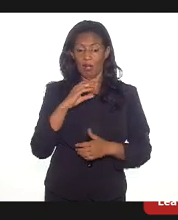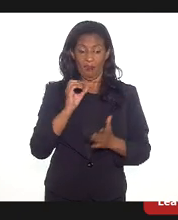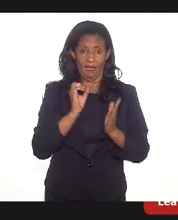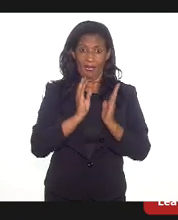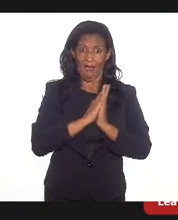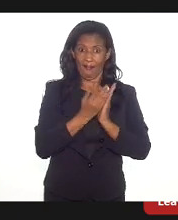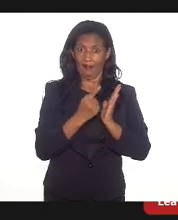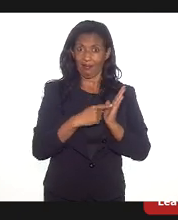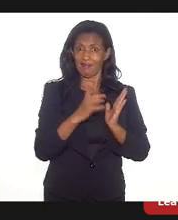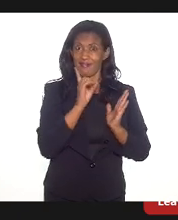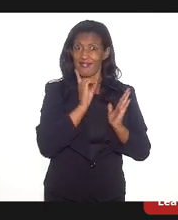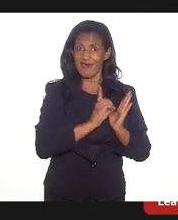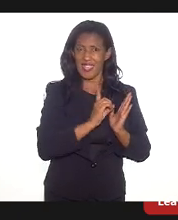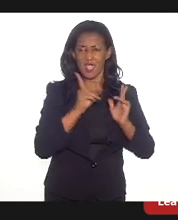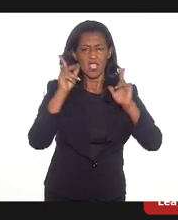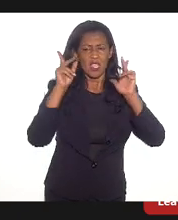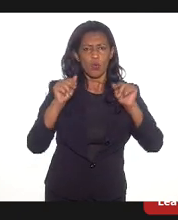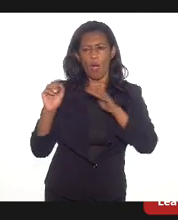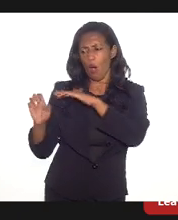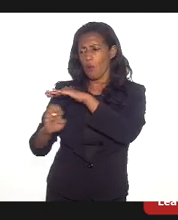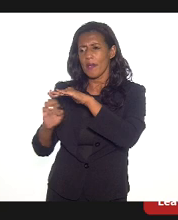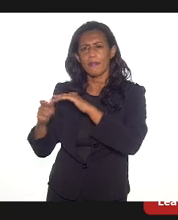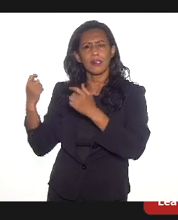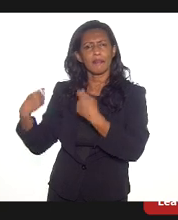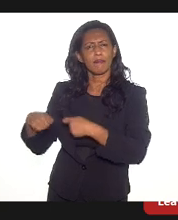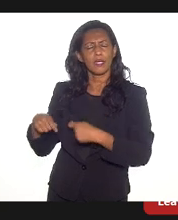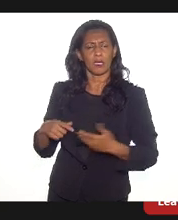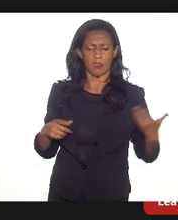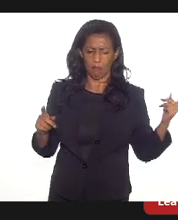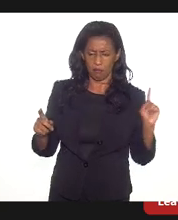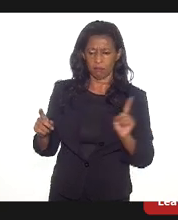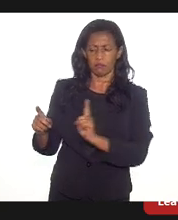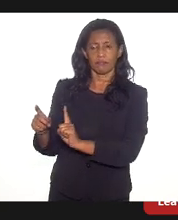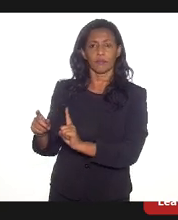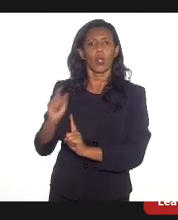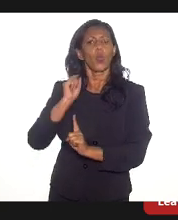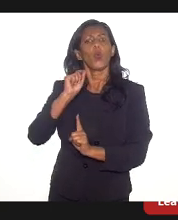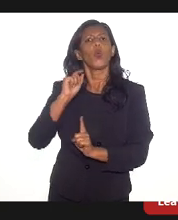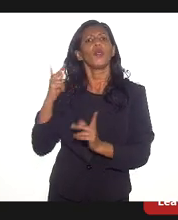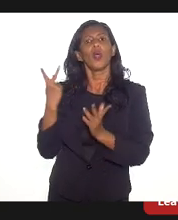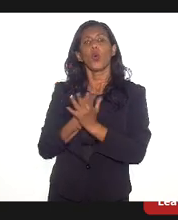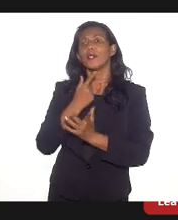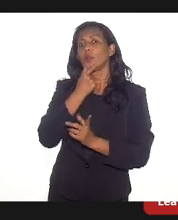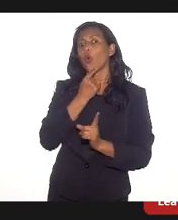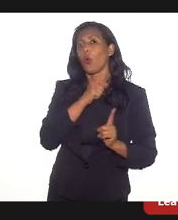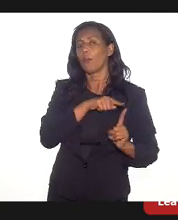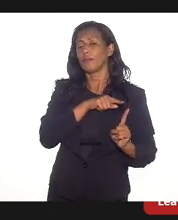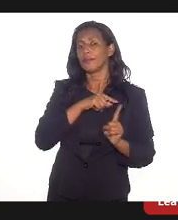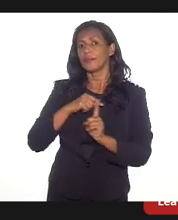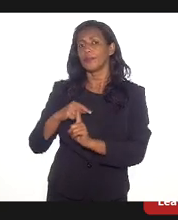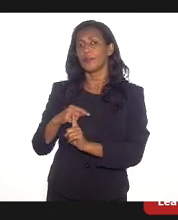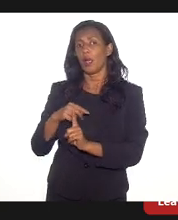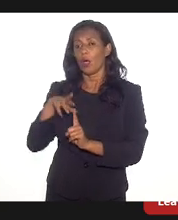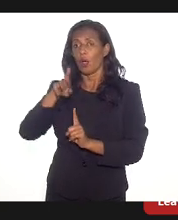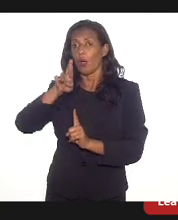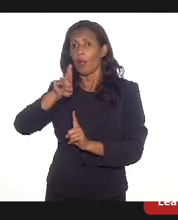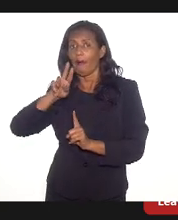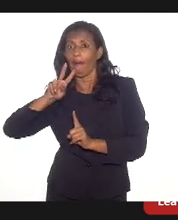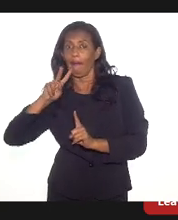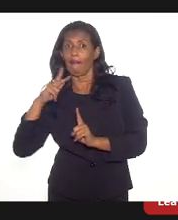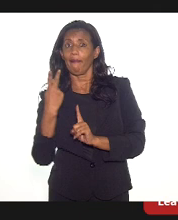empresa estava querendo. E aí, o que aconteceu? O RH